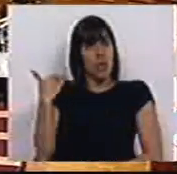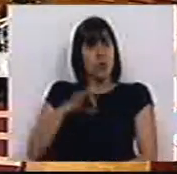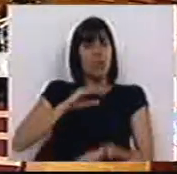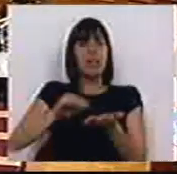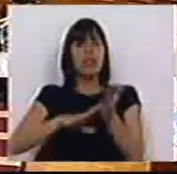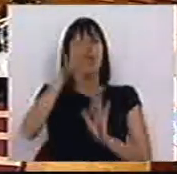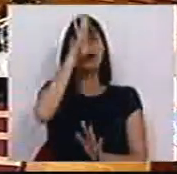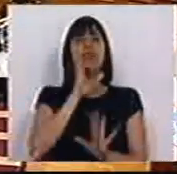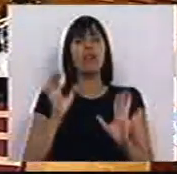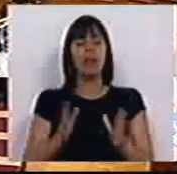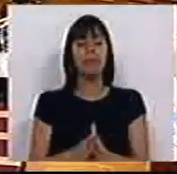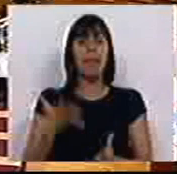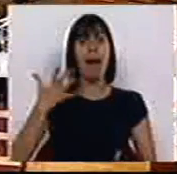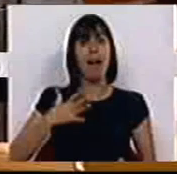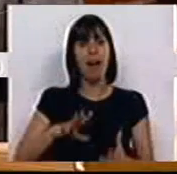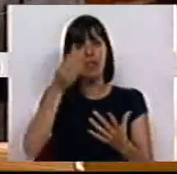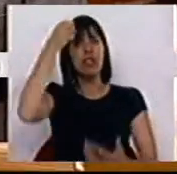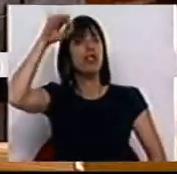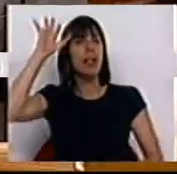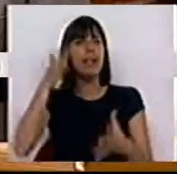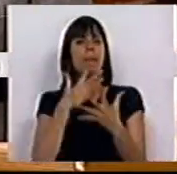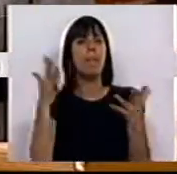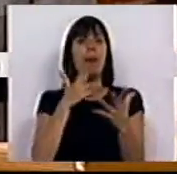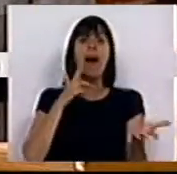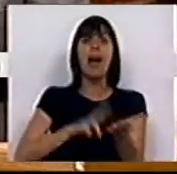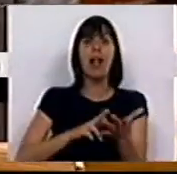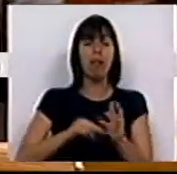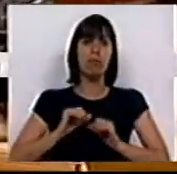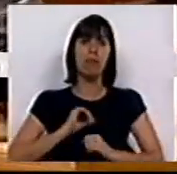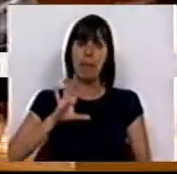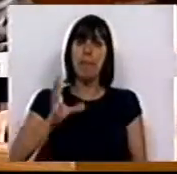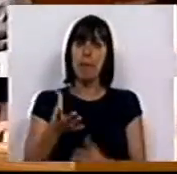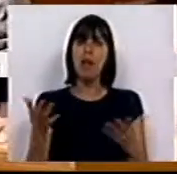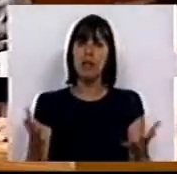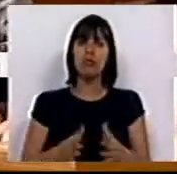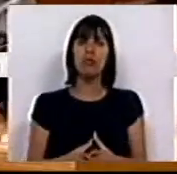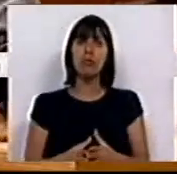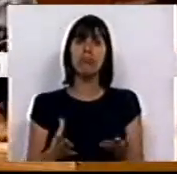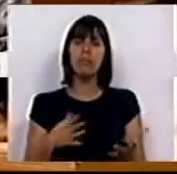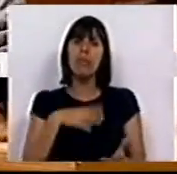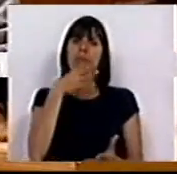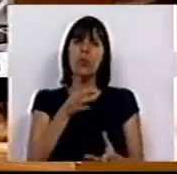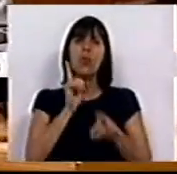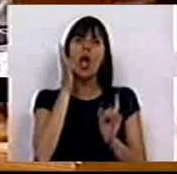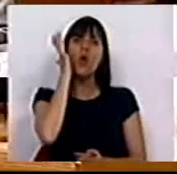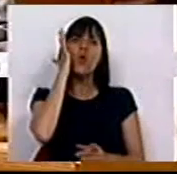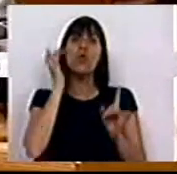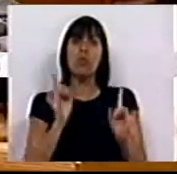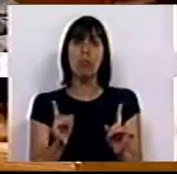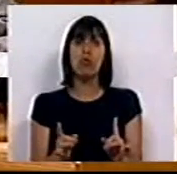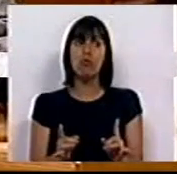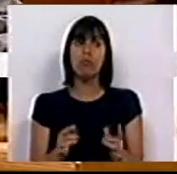o Sr. Secretário de Estado, querendo esquecer parte da realidade do nosso país, que falemos dos números